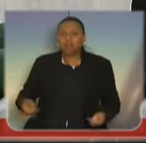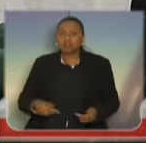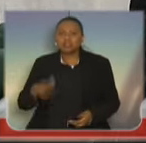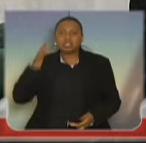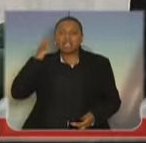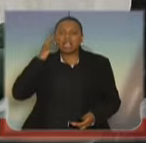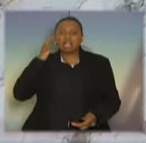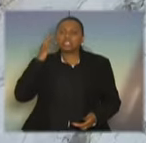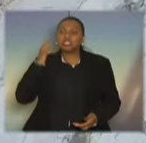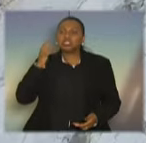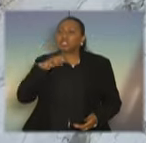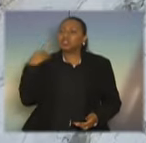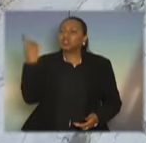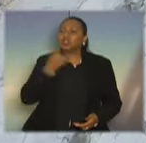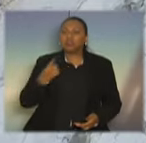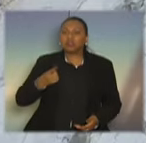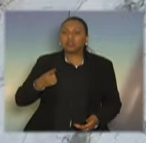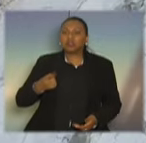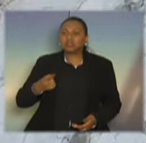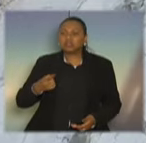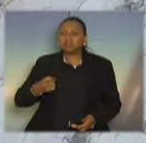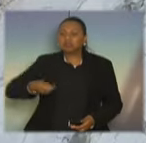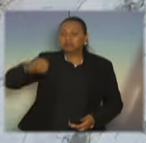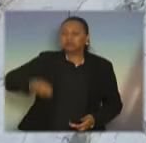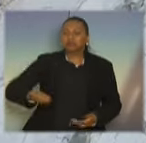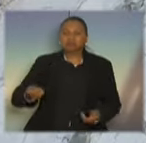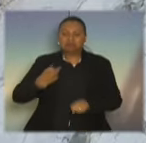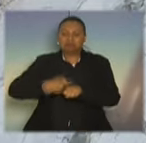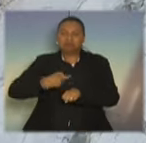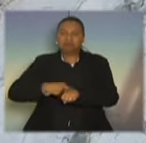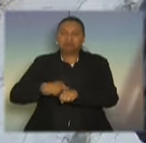de fascistas, né? Alguma coisa está errada, né, deputado Ed Thomas? Obrigado, deputado Jogiado.